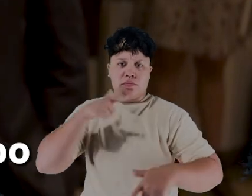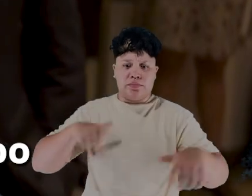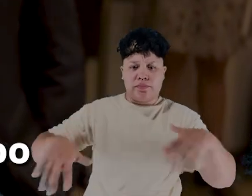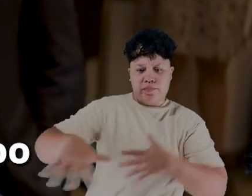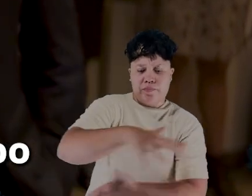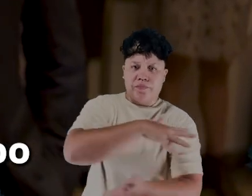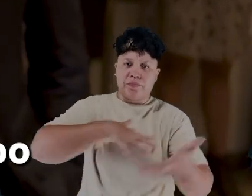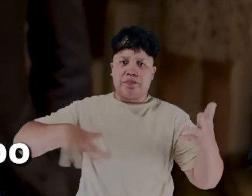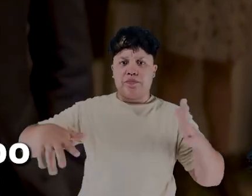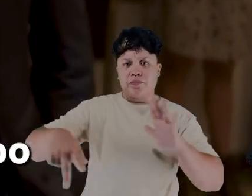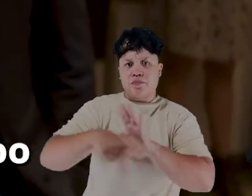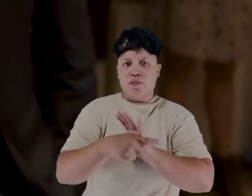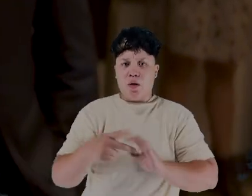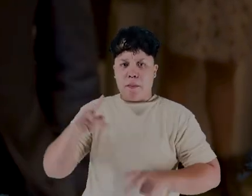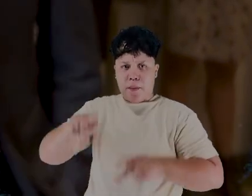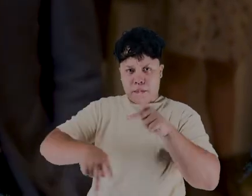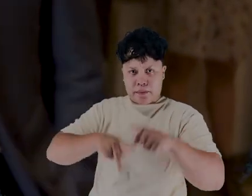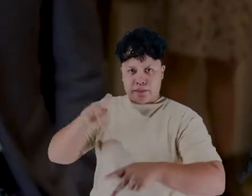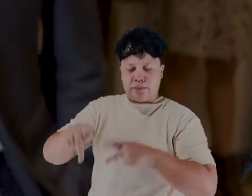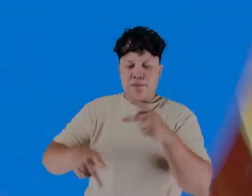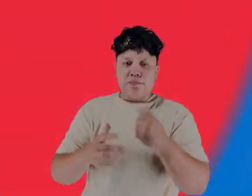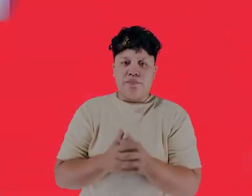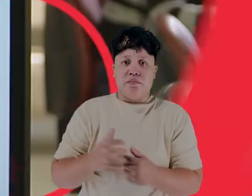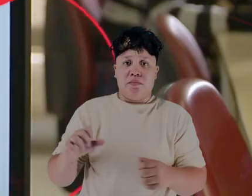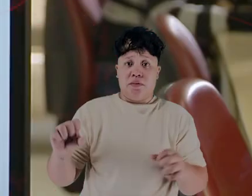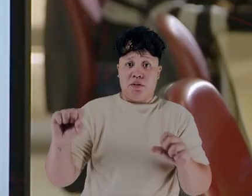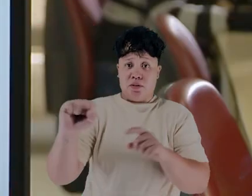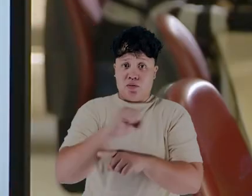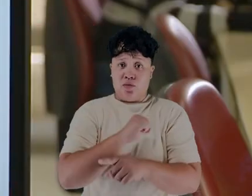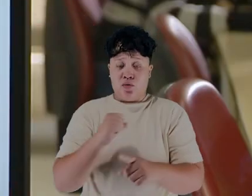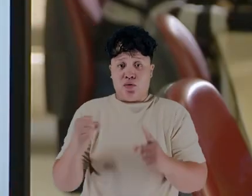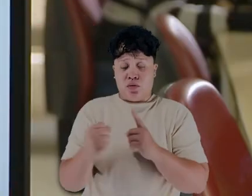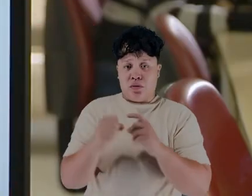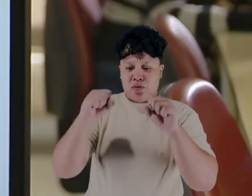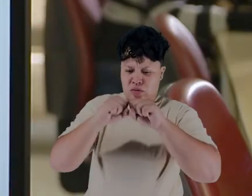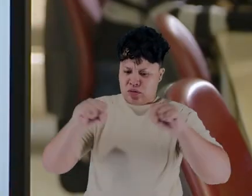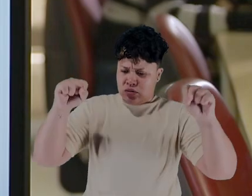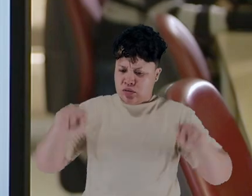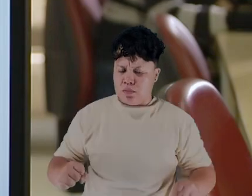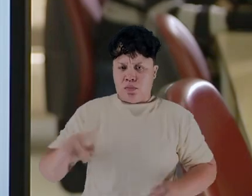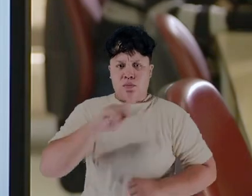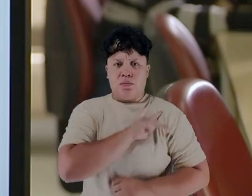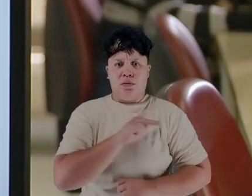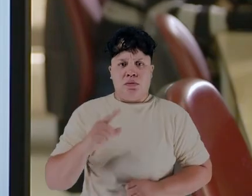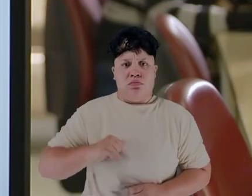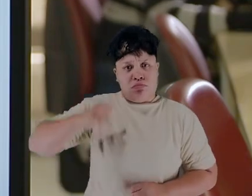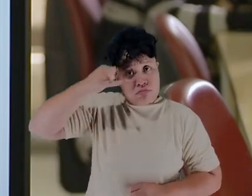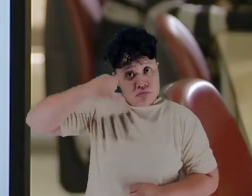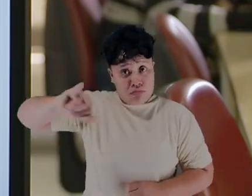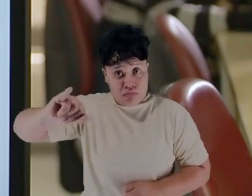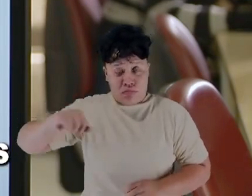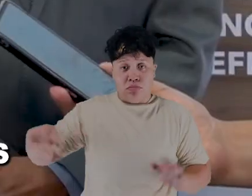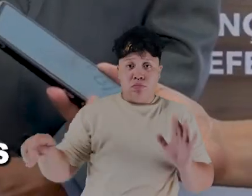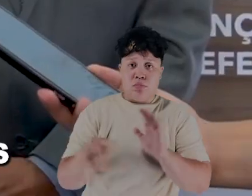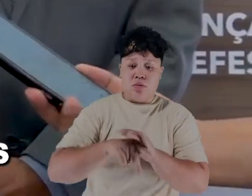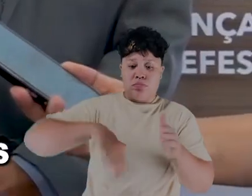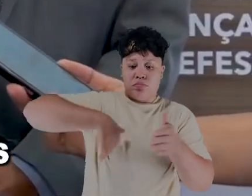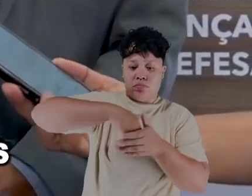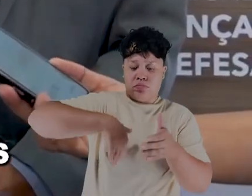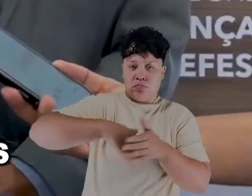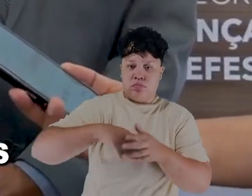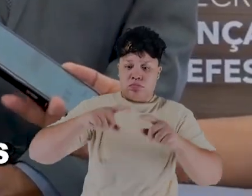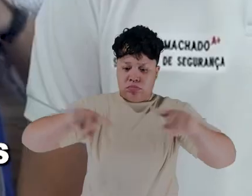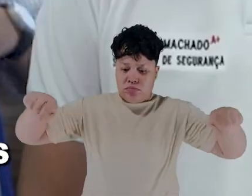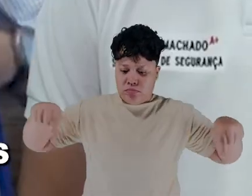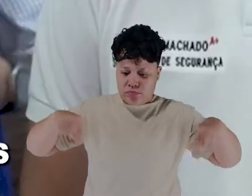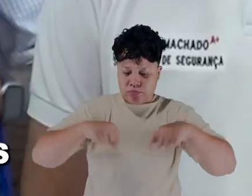e cuidar da população no estado do Pará. Sistema de Segurança Pública do Pará define medidas de prevenção para partidas